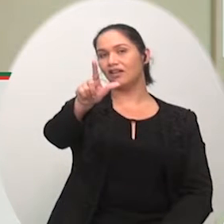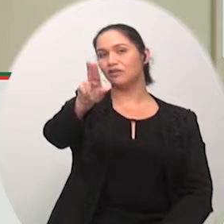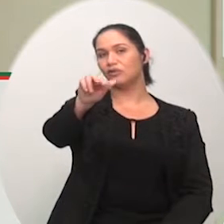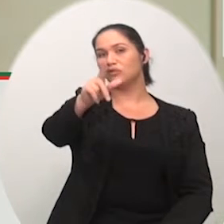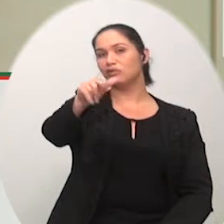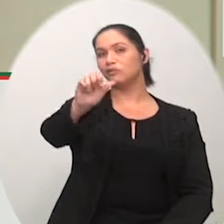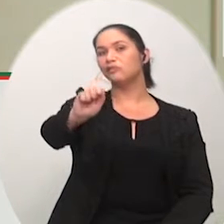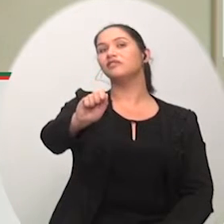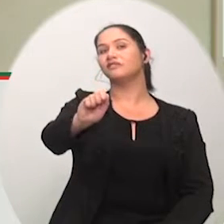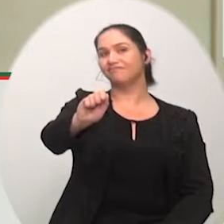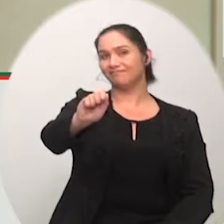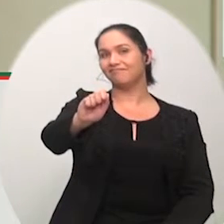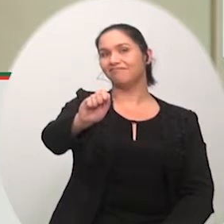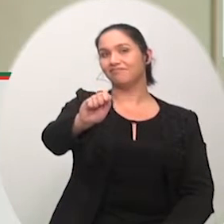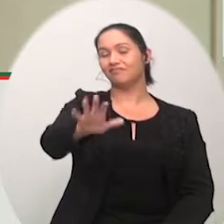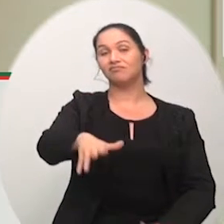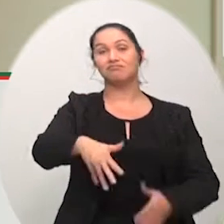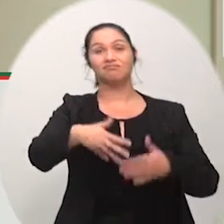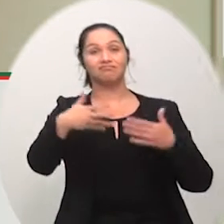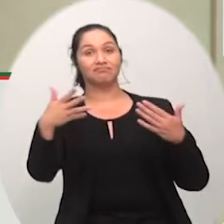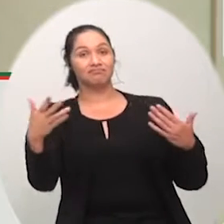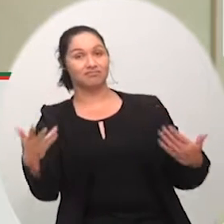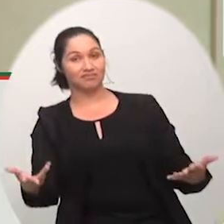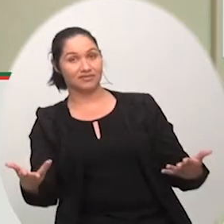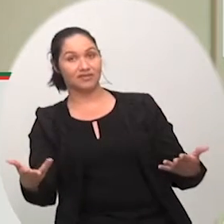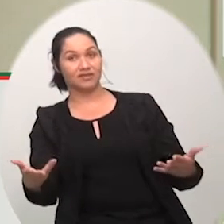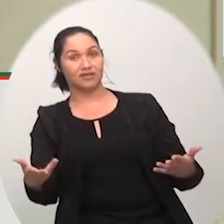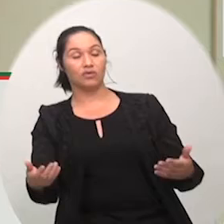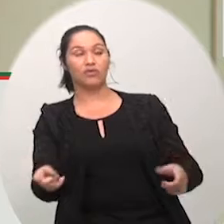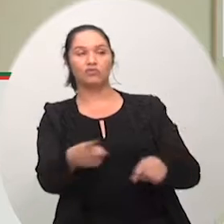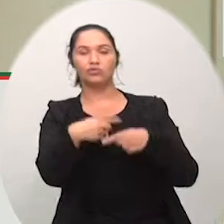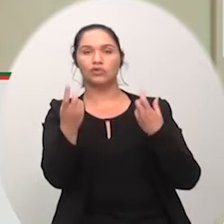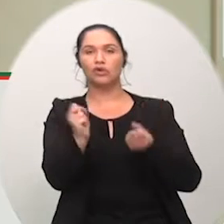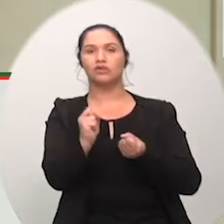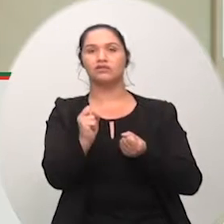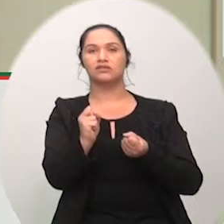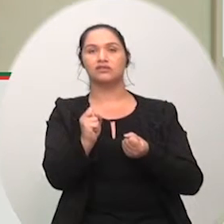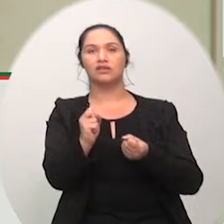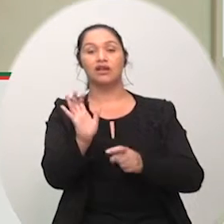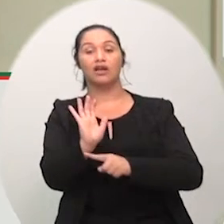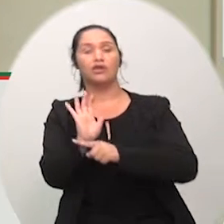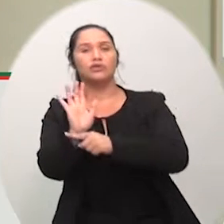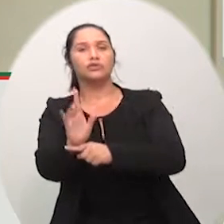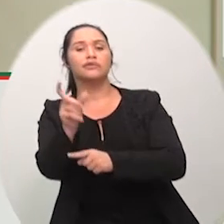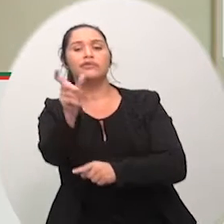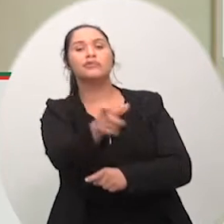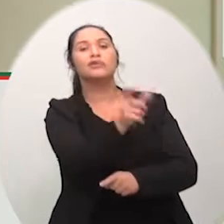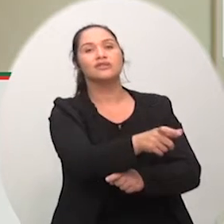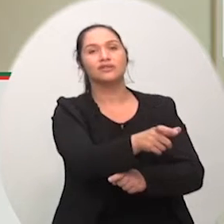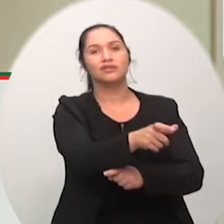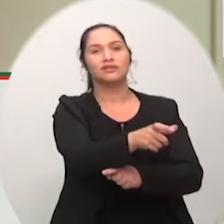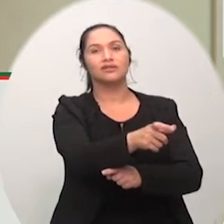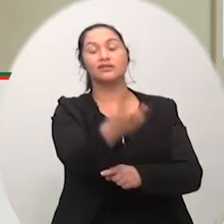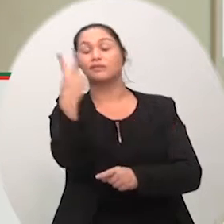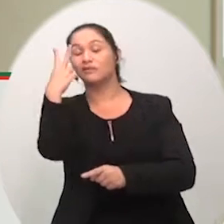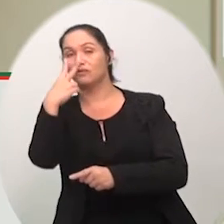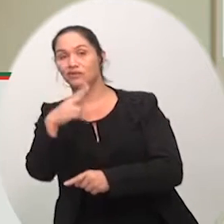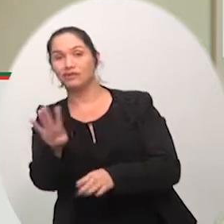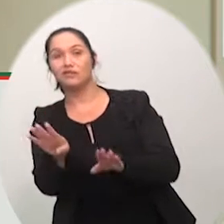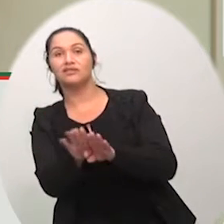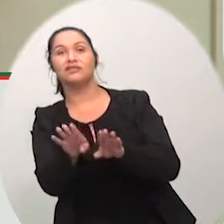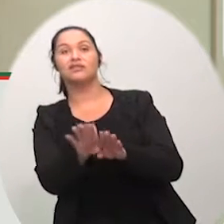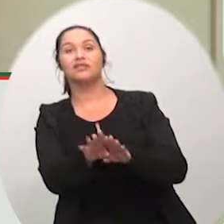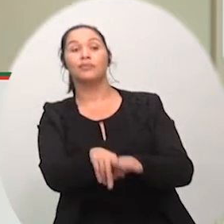deficientes visuais a gente vai estar tirando também o constrangimento de quem não sabe ler que tem que às vezes perguntar que ônibus é esse